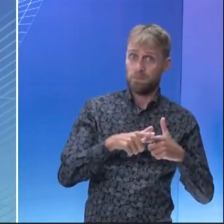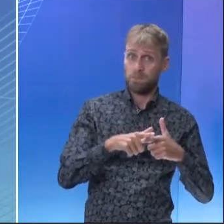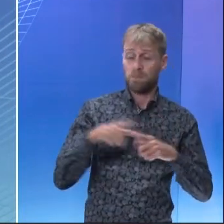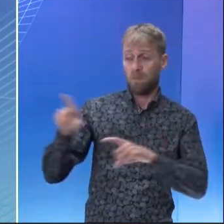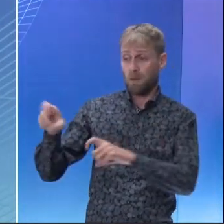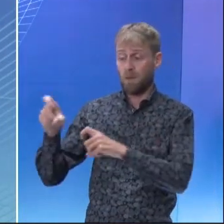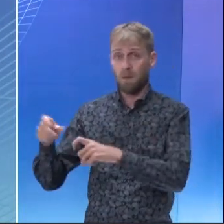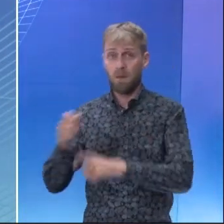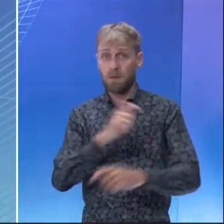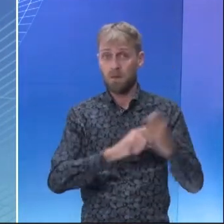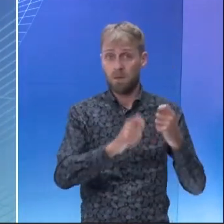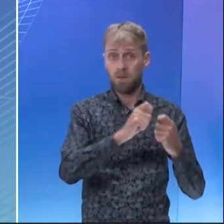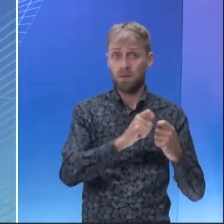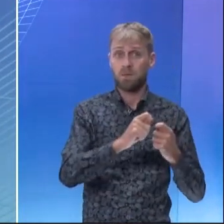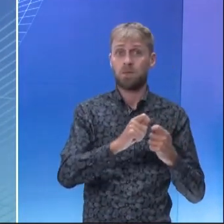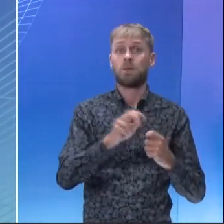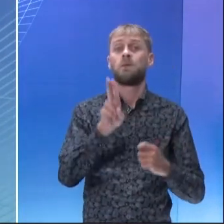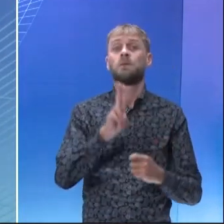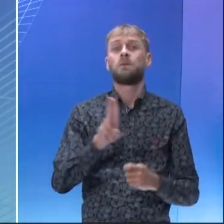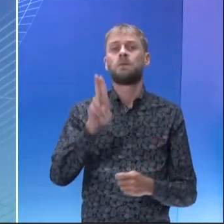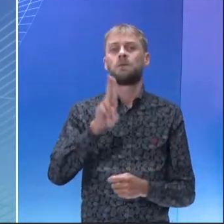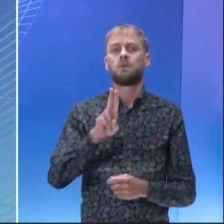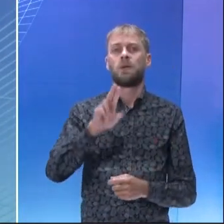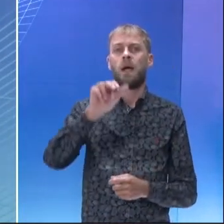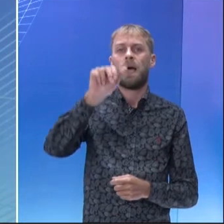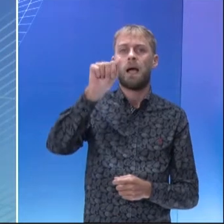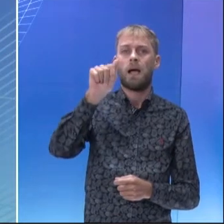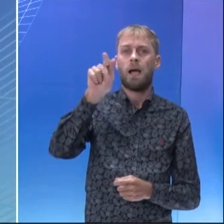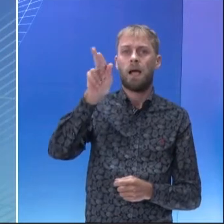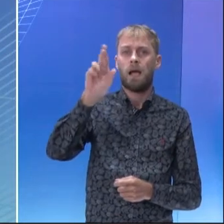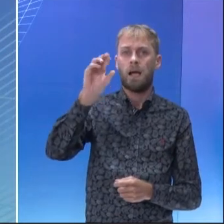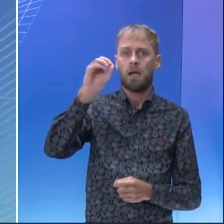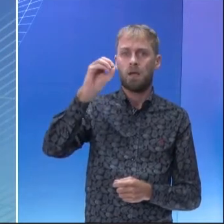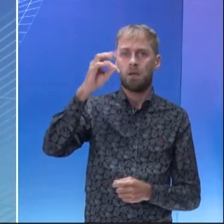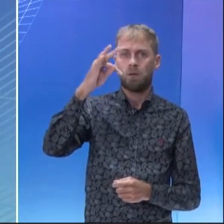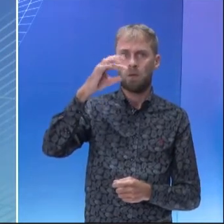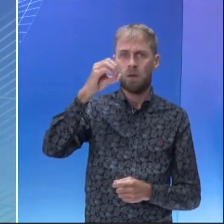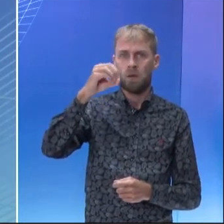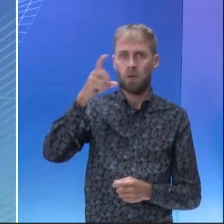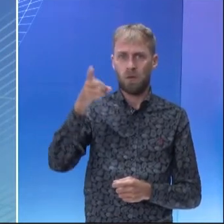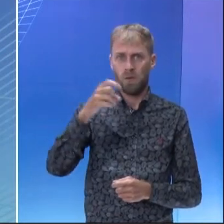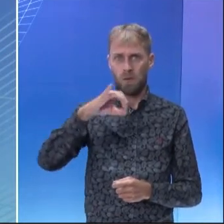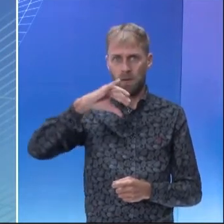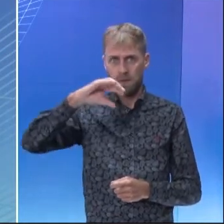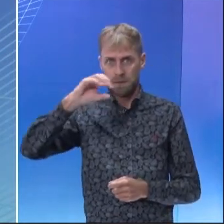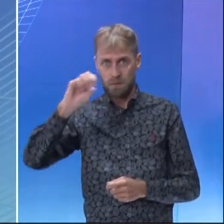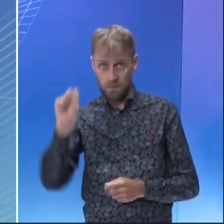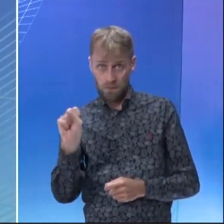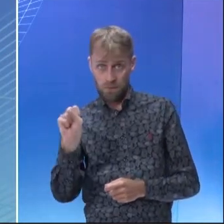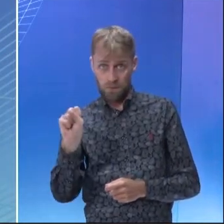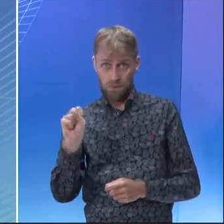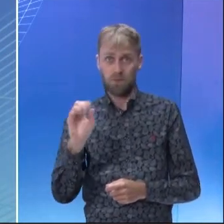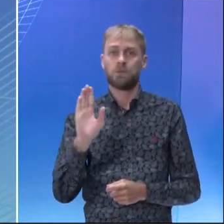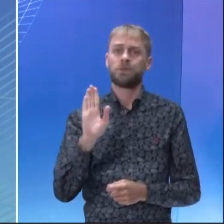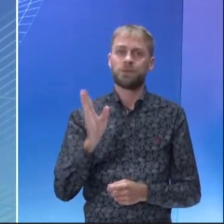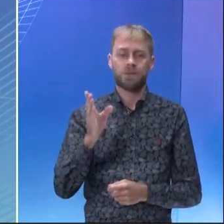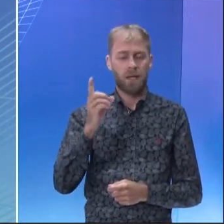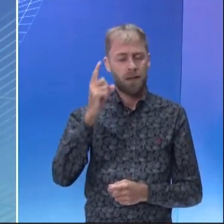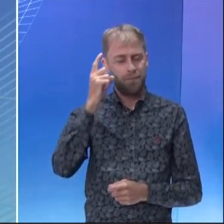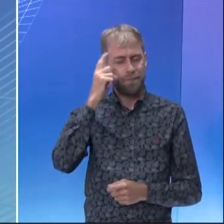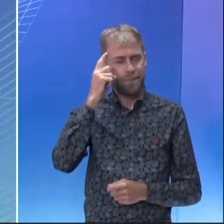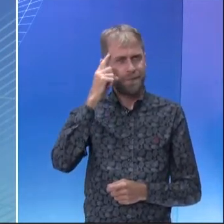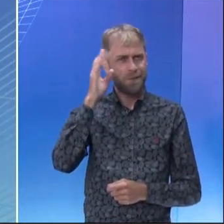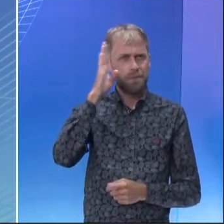digamos assim, do agronegócio é o uso dos agrotóxicos, né? Que aí já compromete a qualidade desses alimentos,